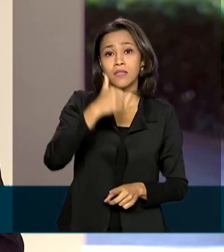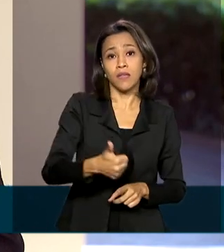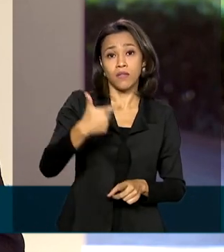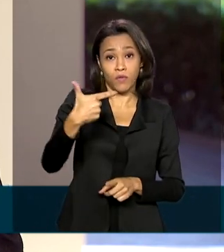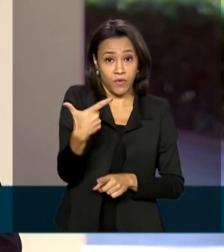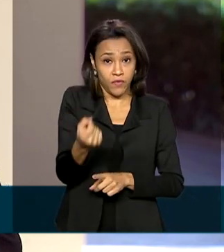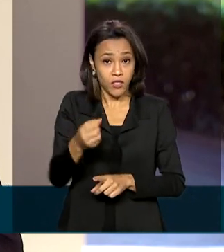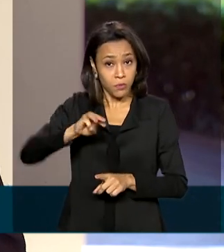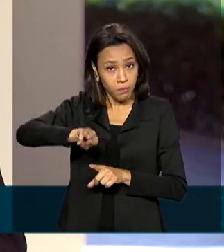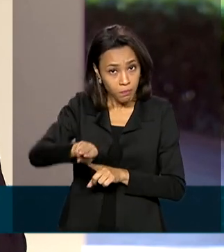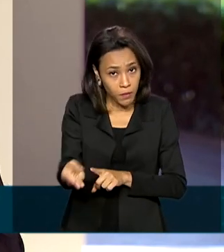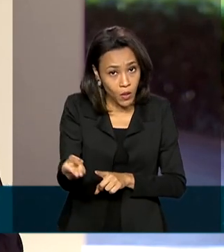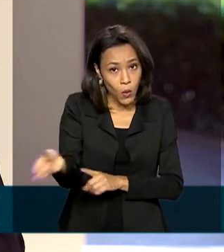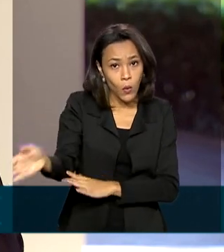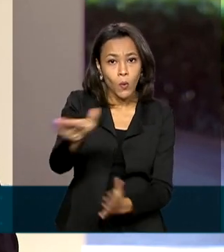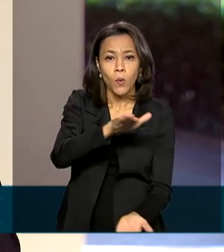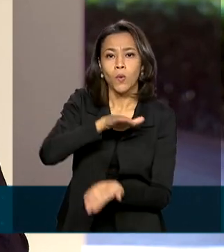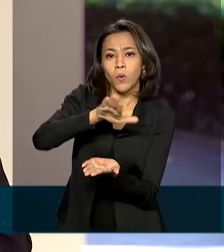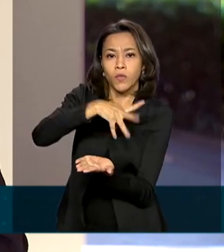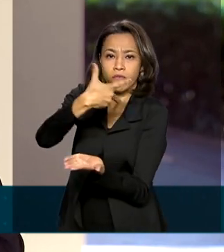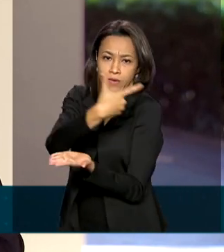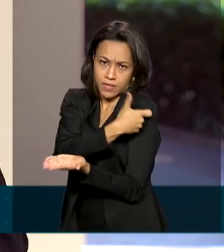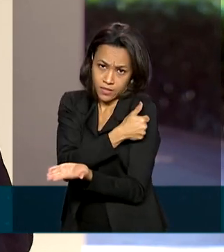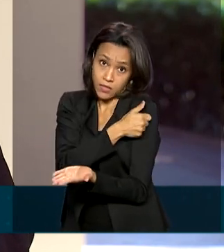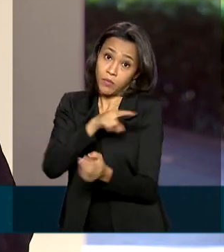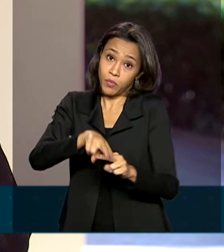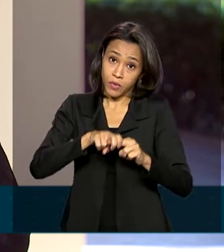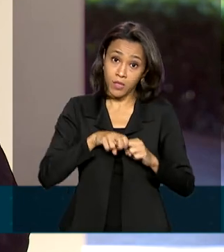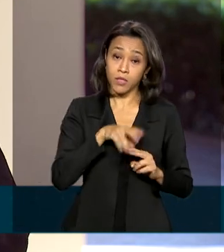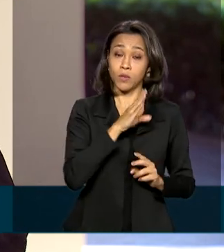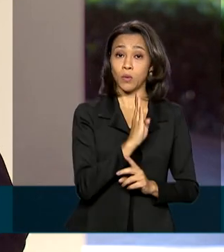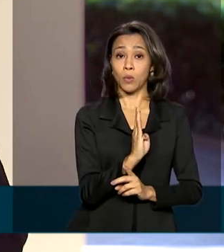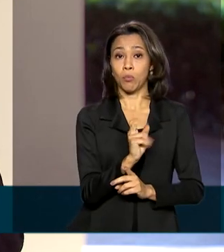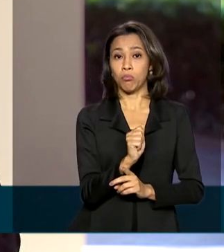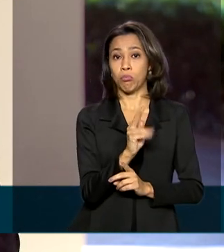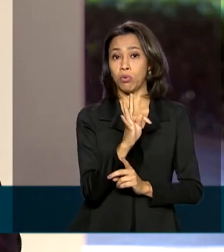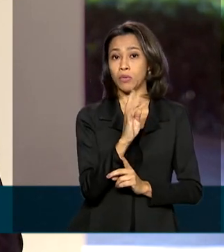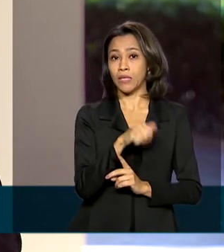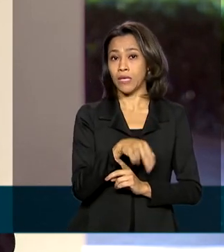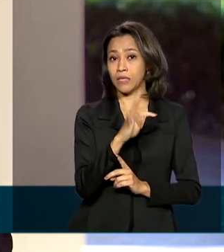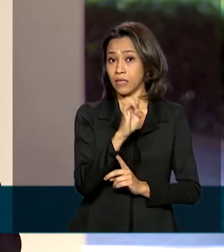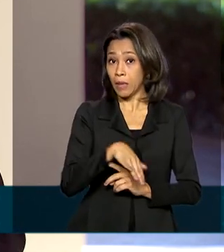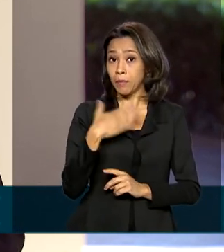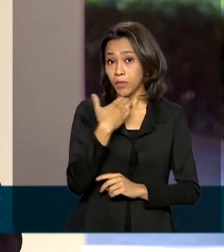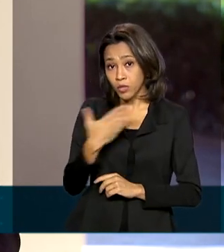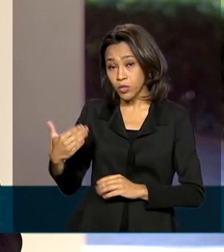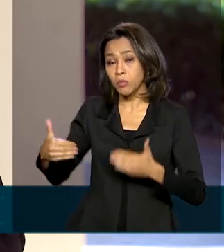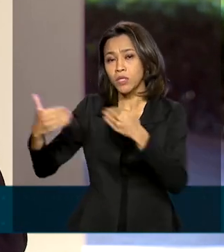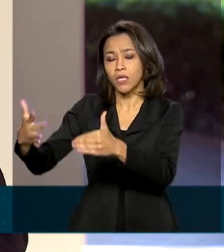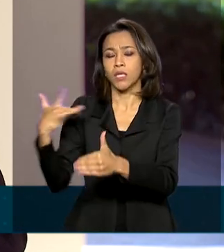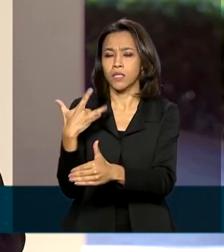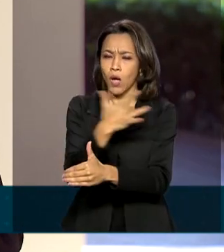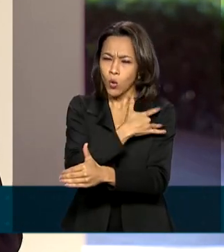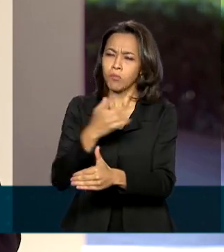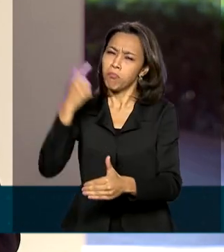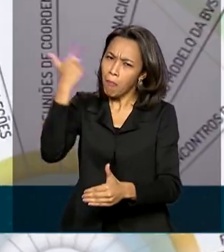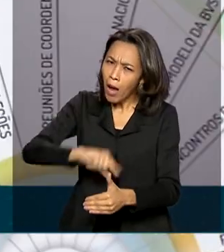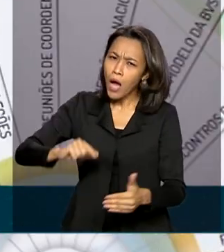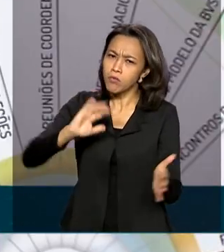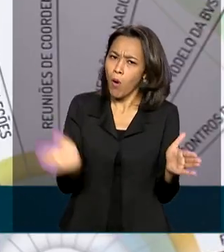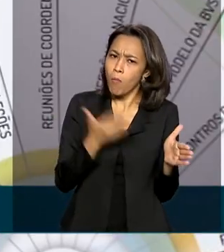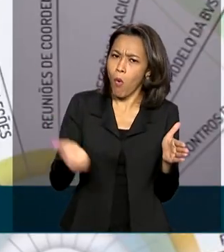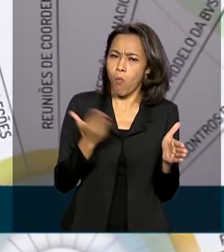milhões de vacinas. Para isso, o Butantan pediu ao Ministério da Saúde recursos para ampliar sua capacidade de produção.